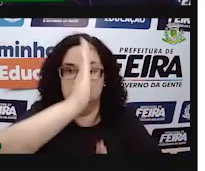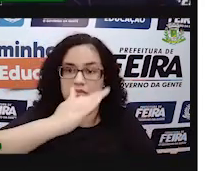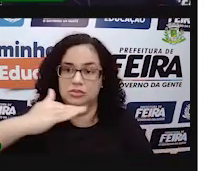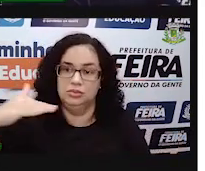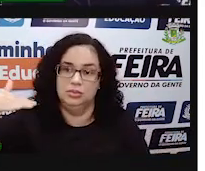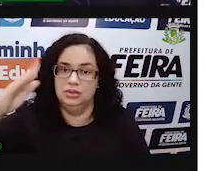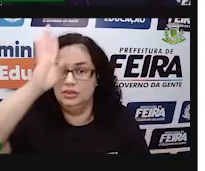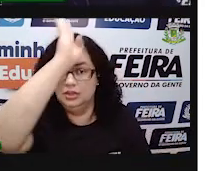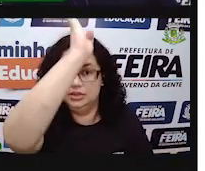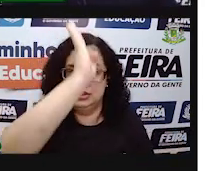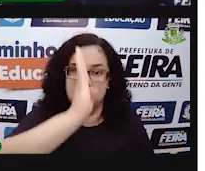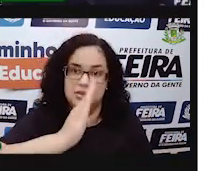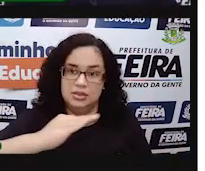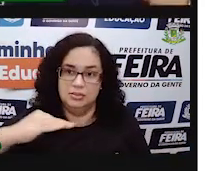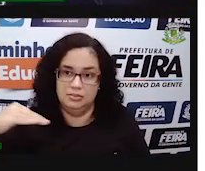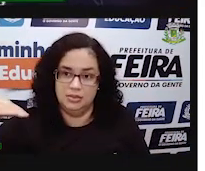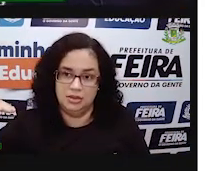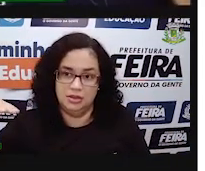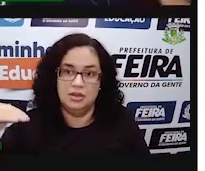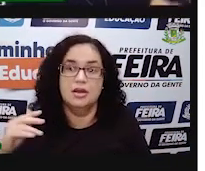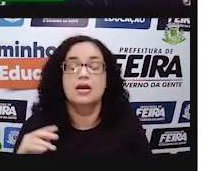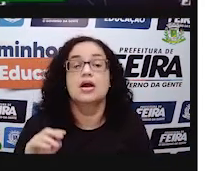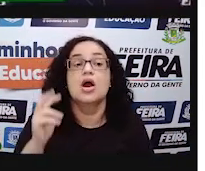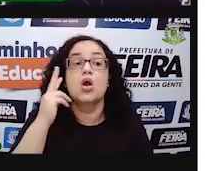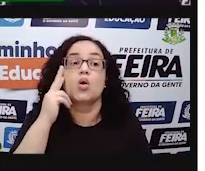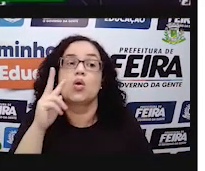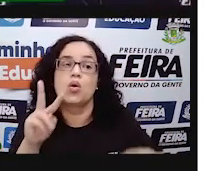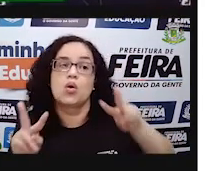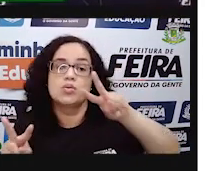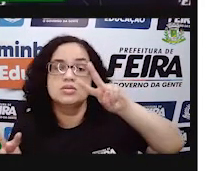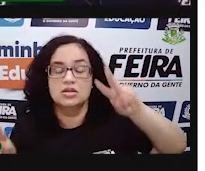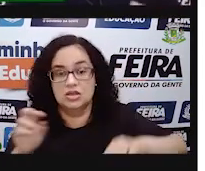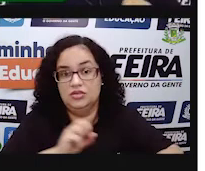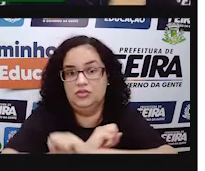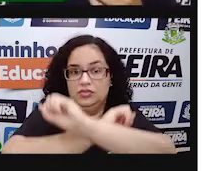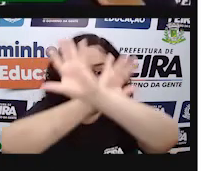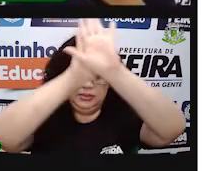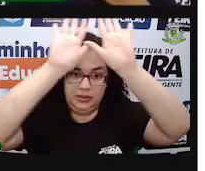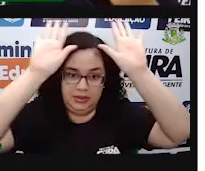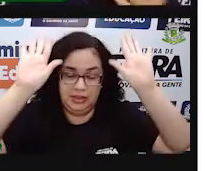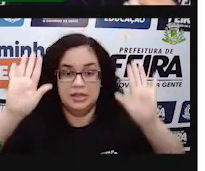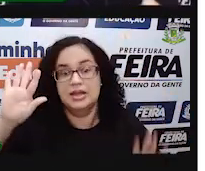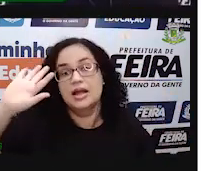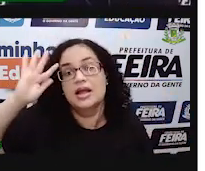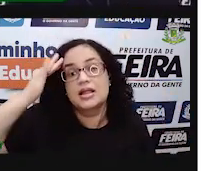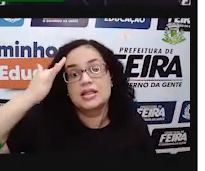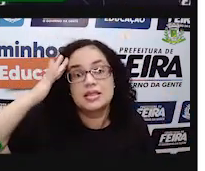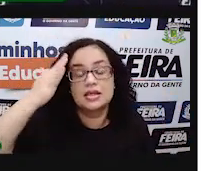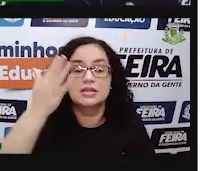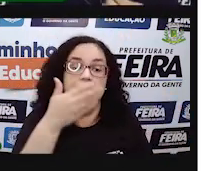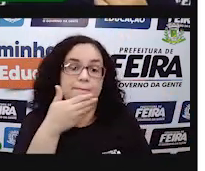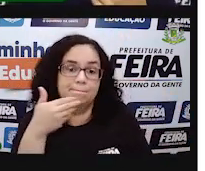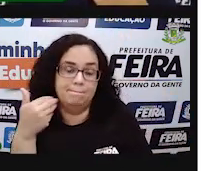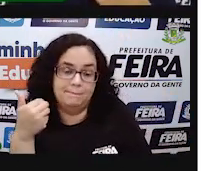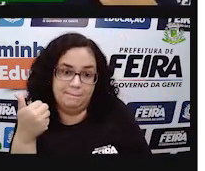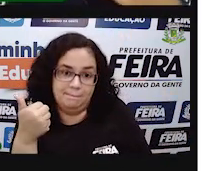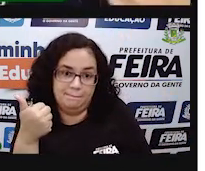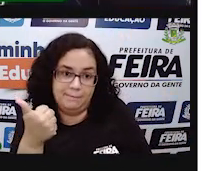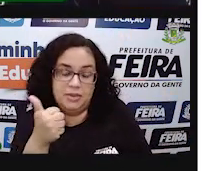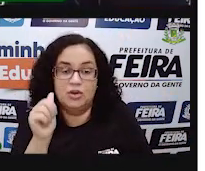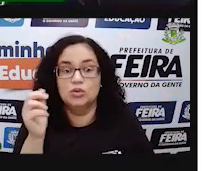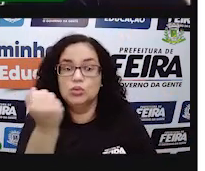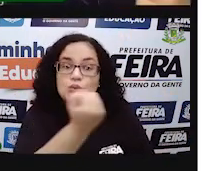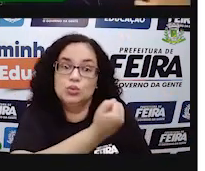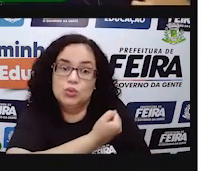pode jogar numa tabela. Porque na tabela a gente consegue ver com mais clareza, gente consegue